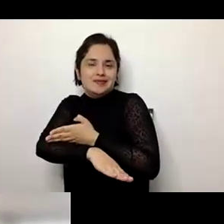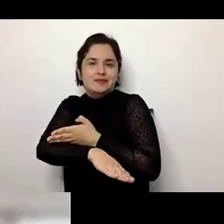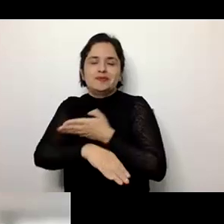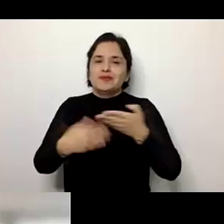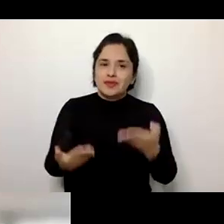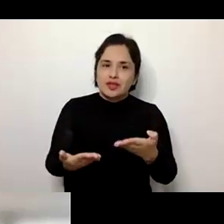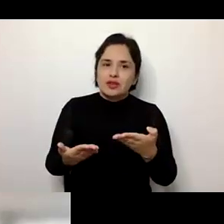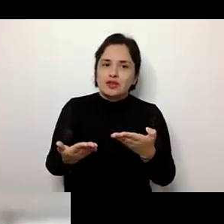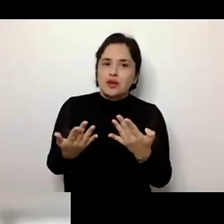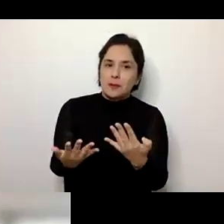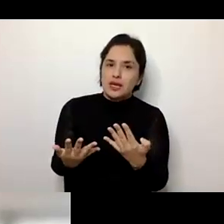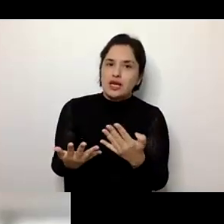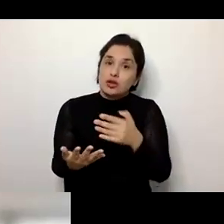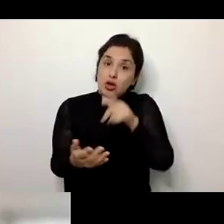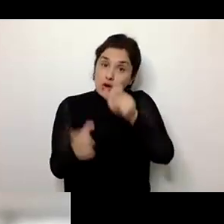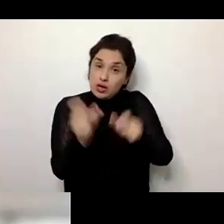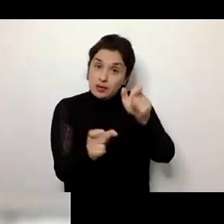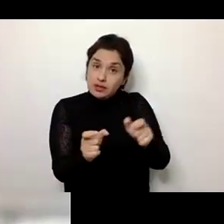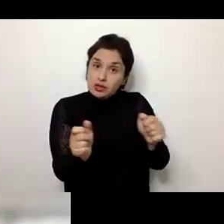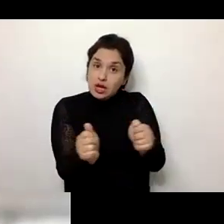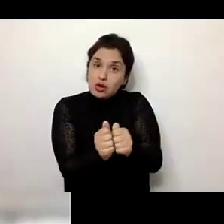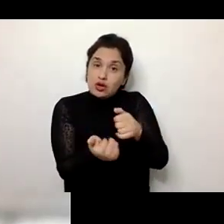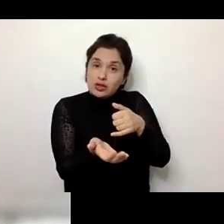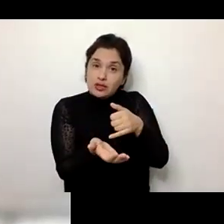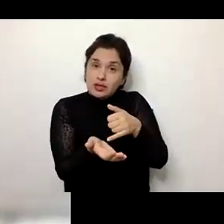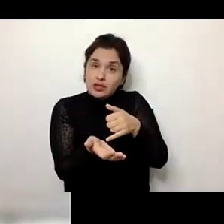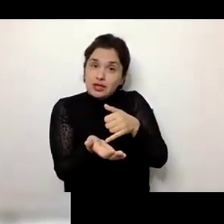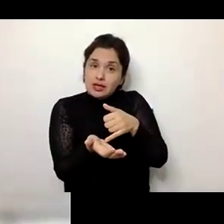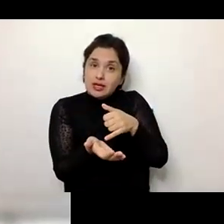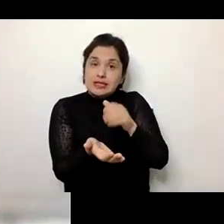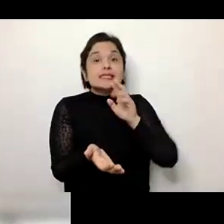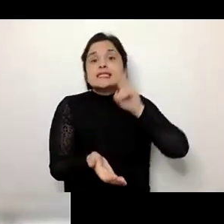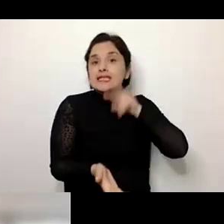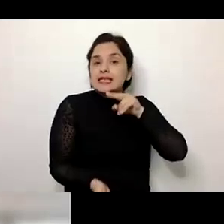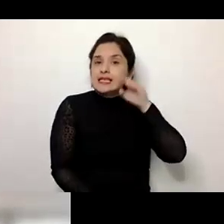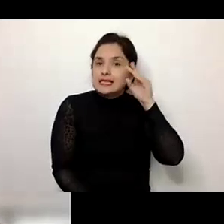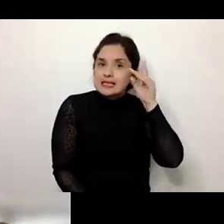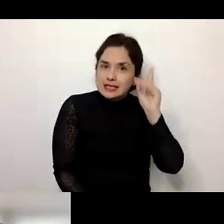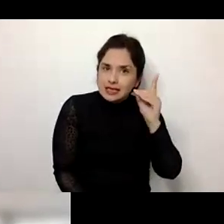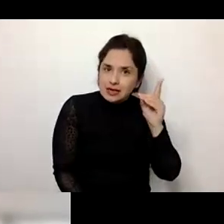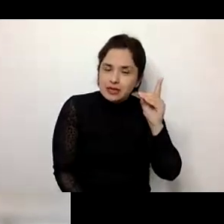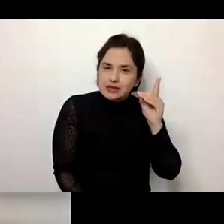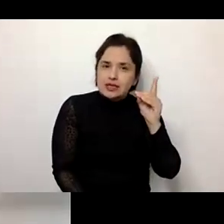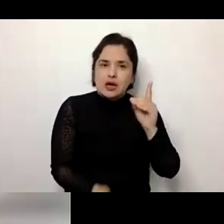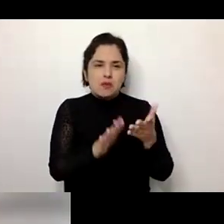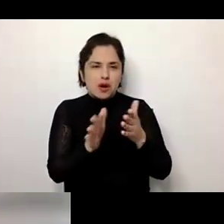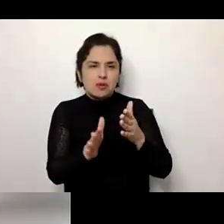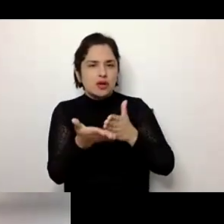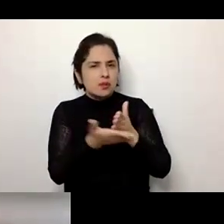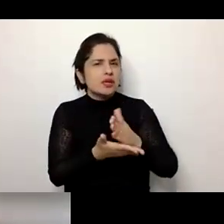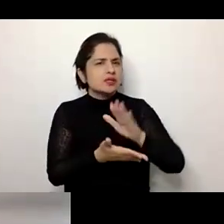esperado para uma pessoa com deficiência sem deficiência apresentar com seus 50, 60